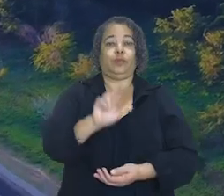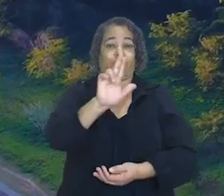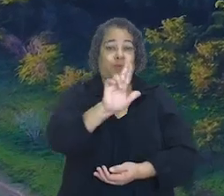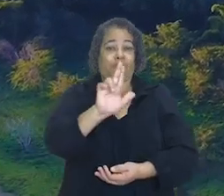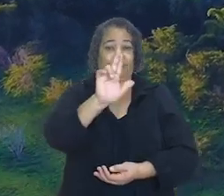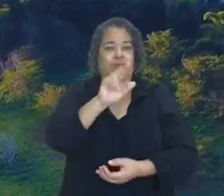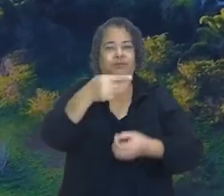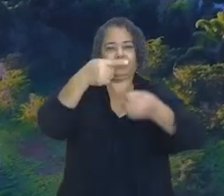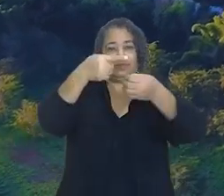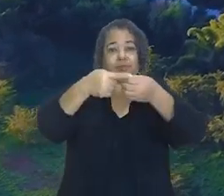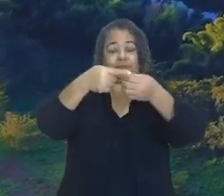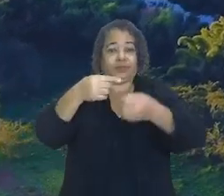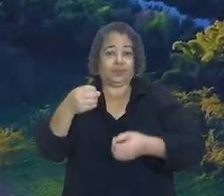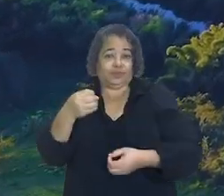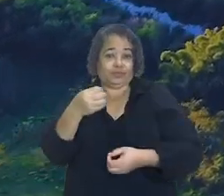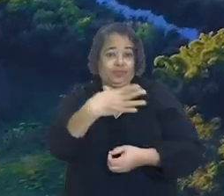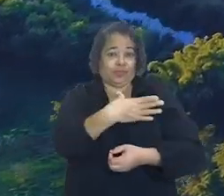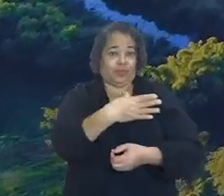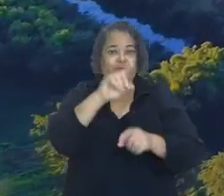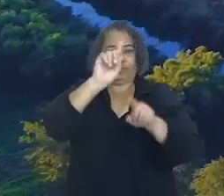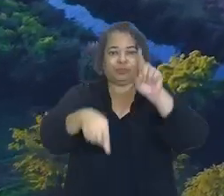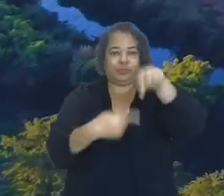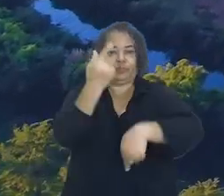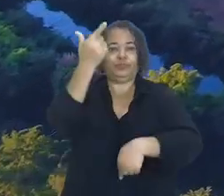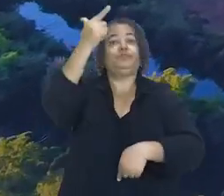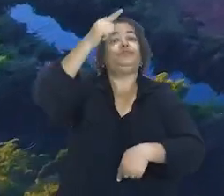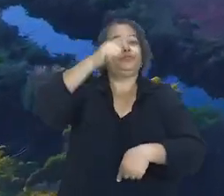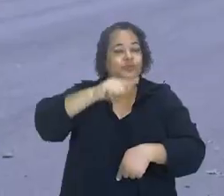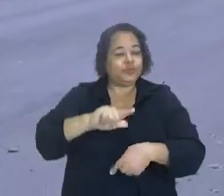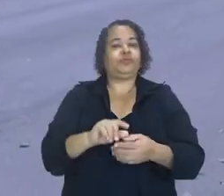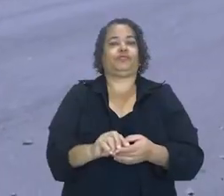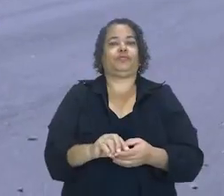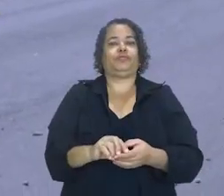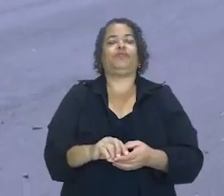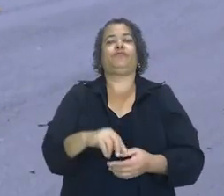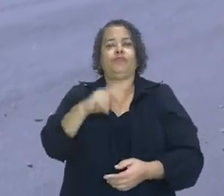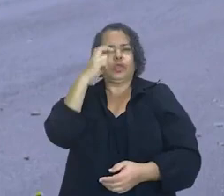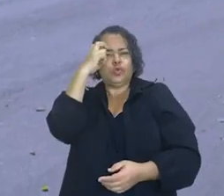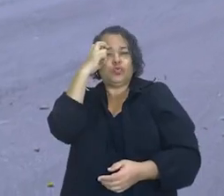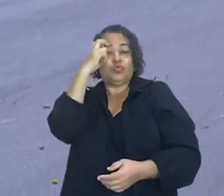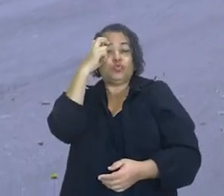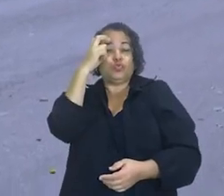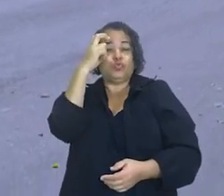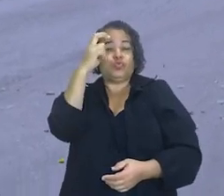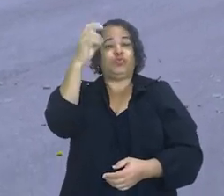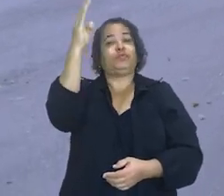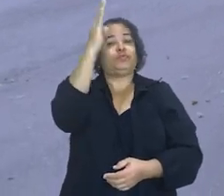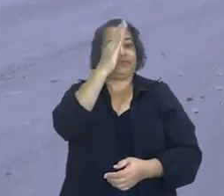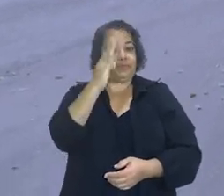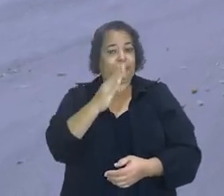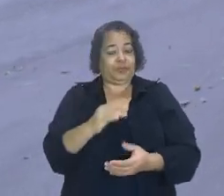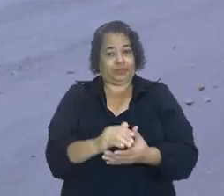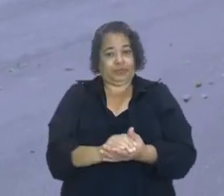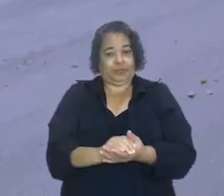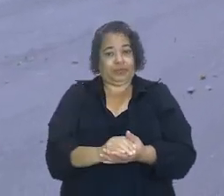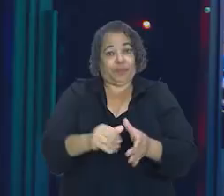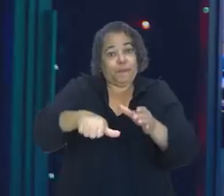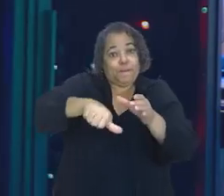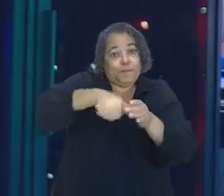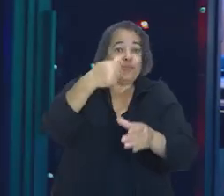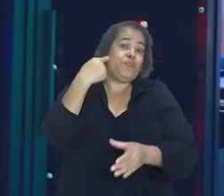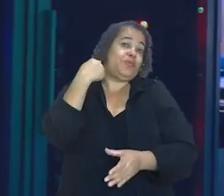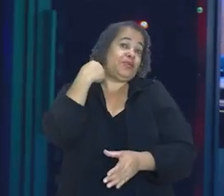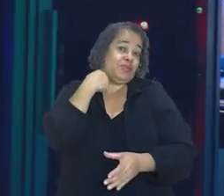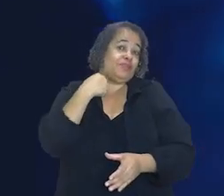Uberlândia, a cidade da inovação avança mais uma vez. Fomos escolhidos como a cidade mais inteligente do Brasil.